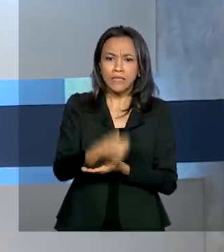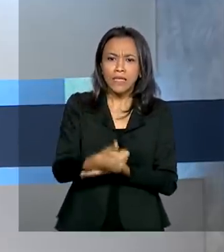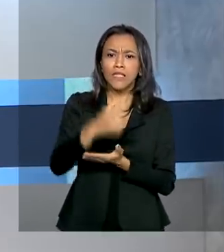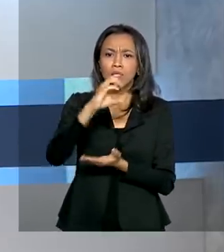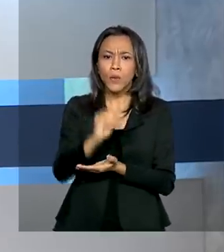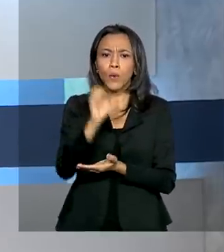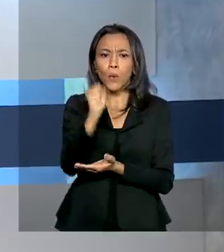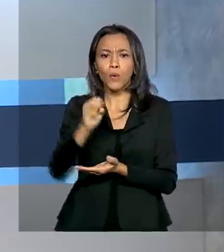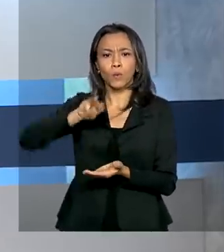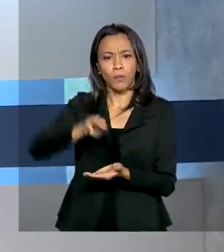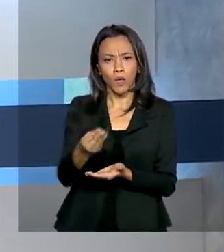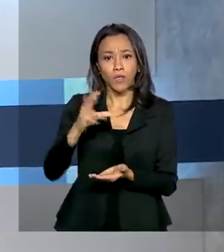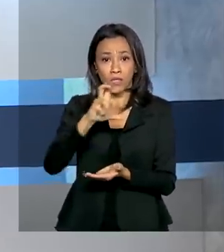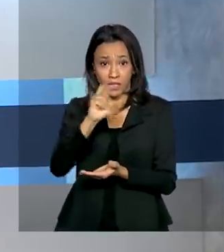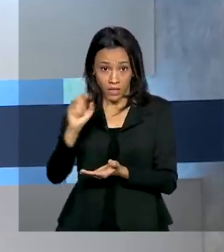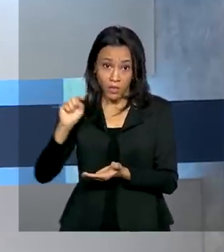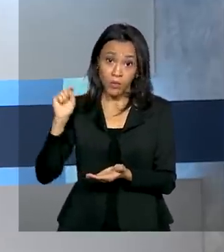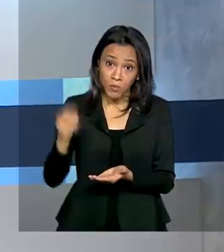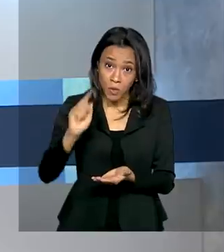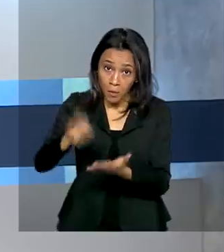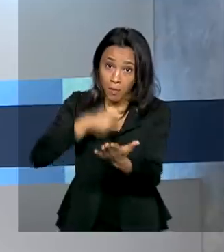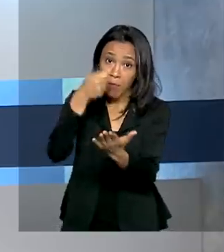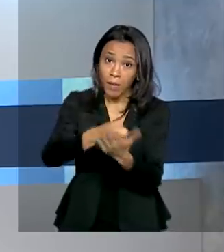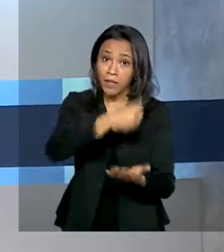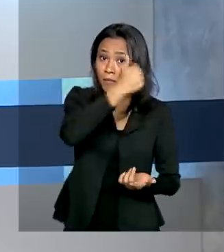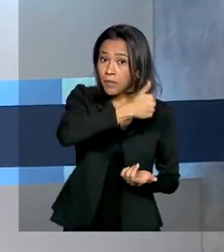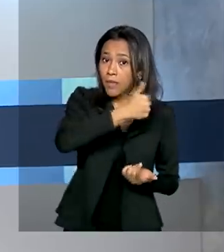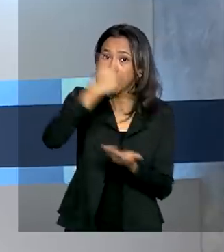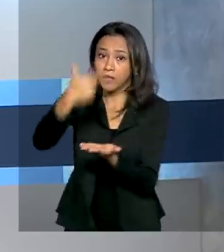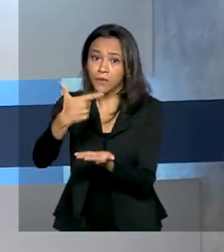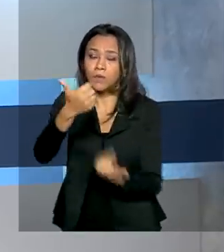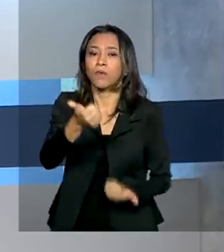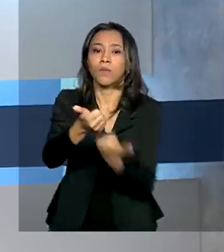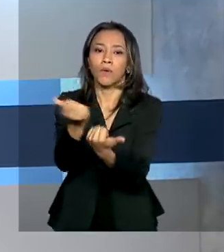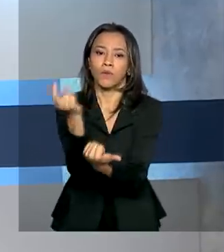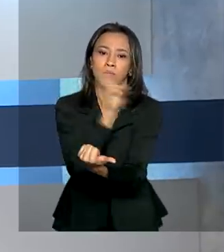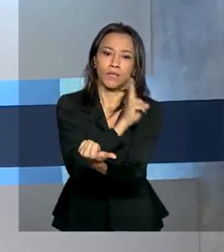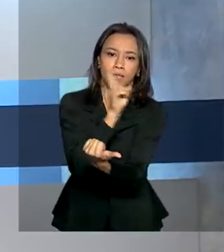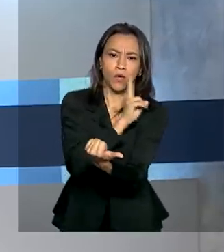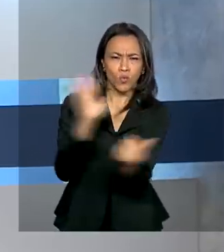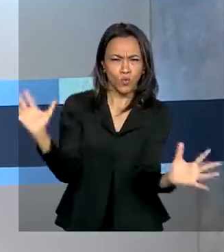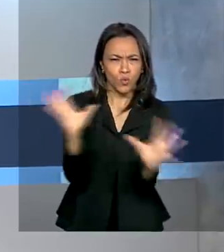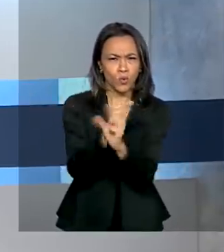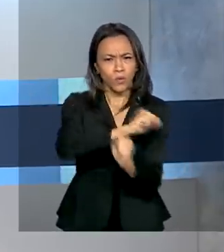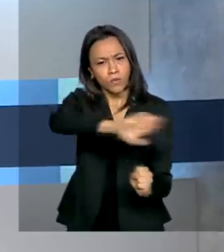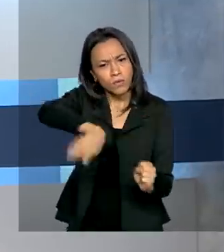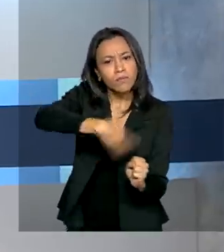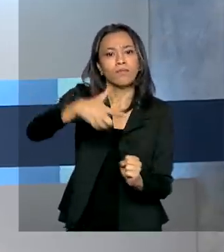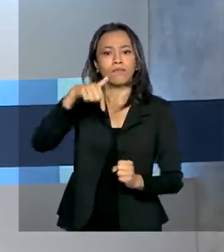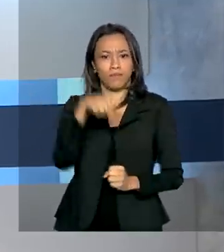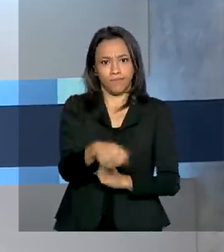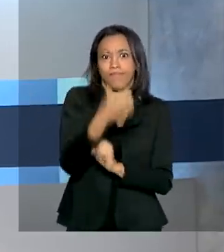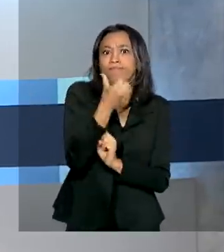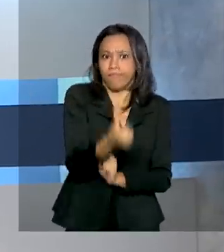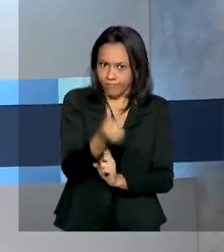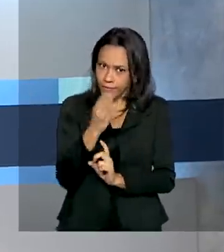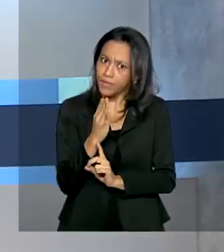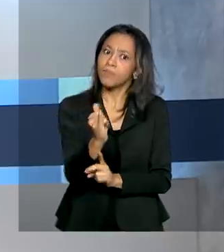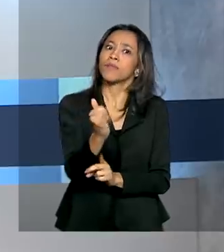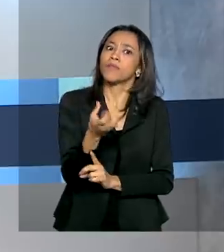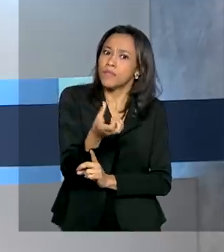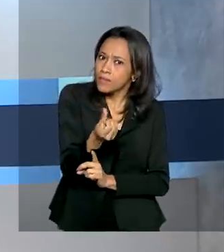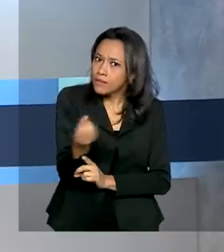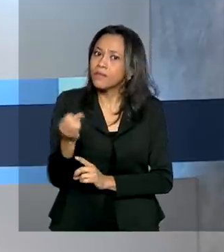500 mil pagamentos da primeira e segunda parcelas do auxílio emergencial. Um total de R 76 bilhões e